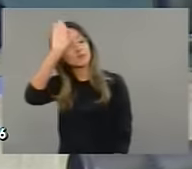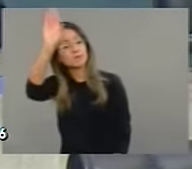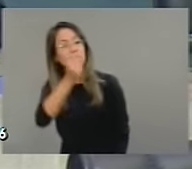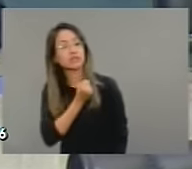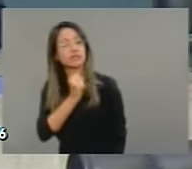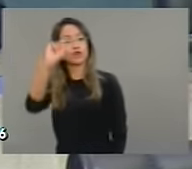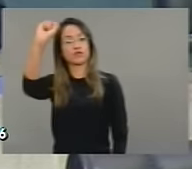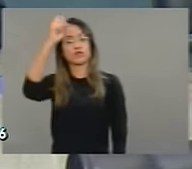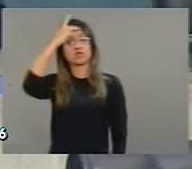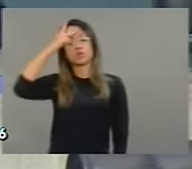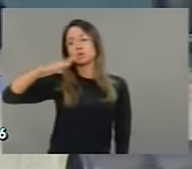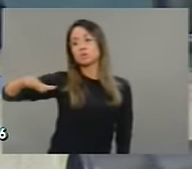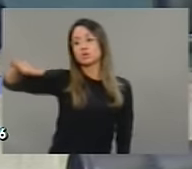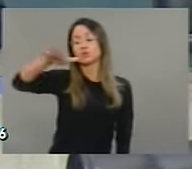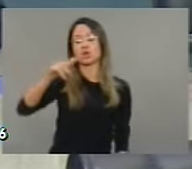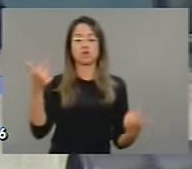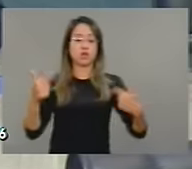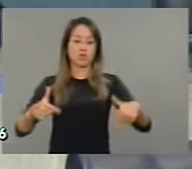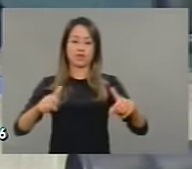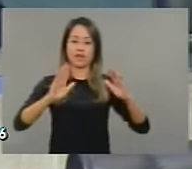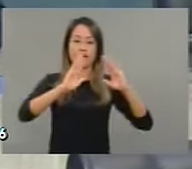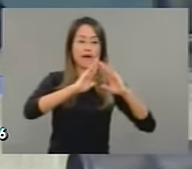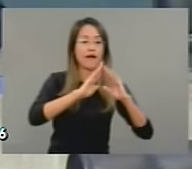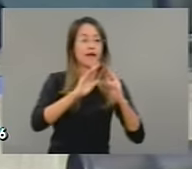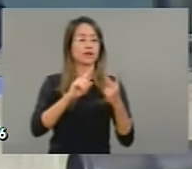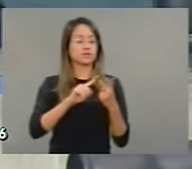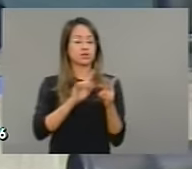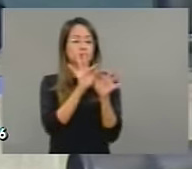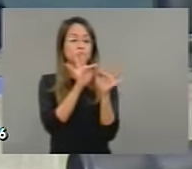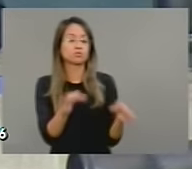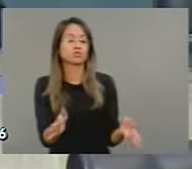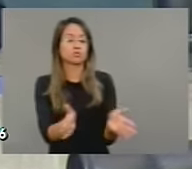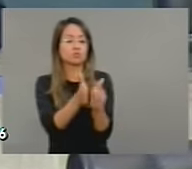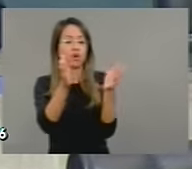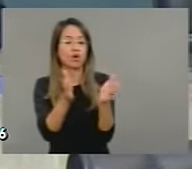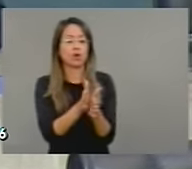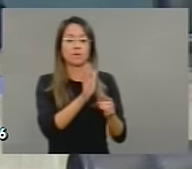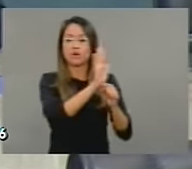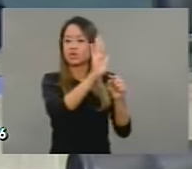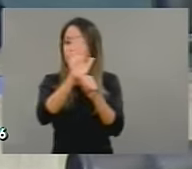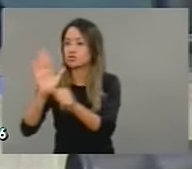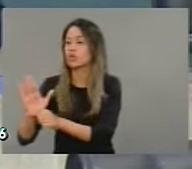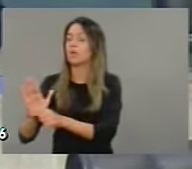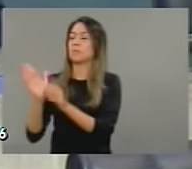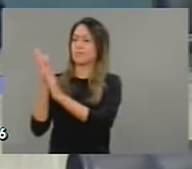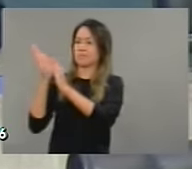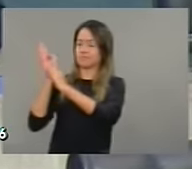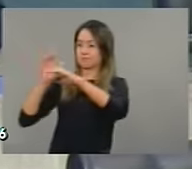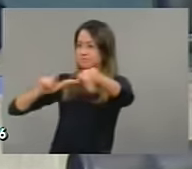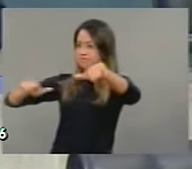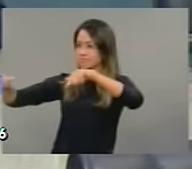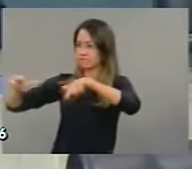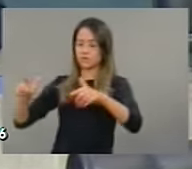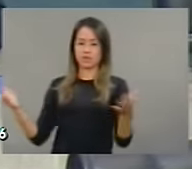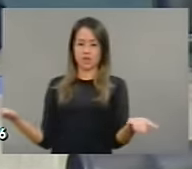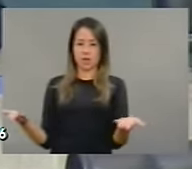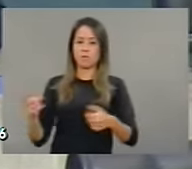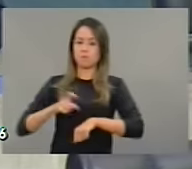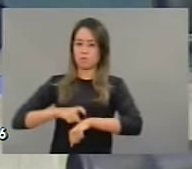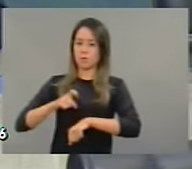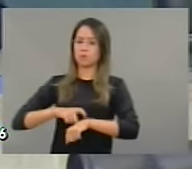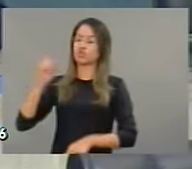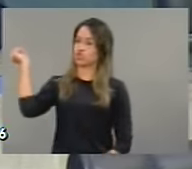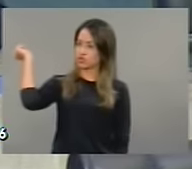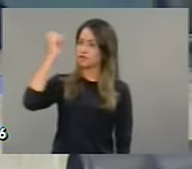daqueles sem teto, dos mais humildos, que mais precisam do poder público. E esse é o trabalho de Vossa Excelência. Então, nesse momento difícil que Vossa Excelência esteja